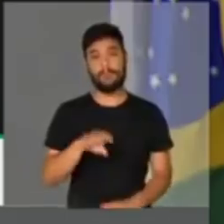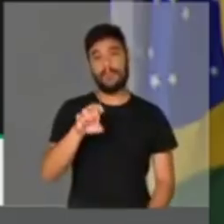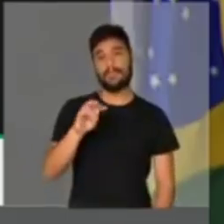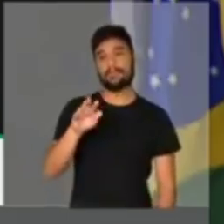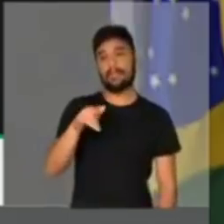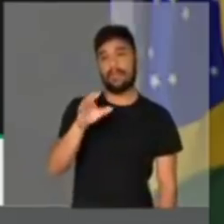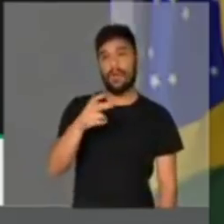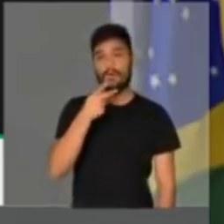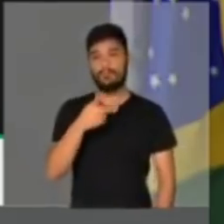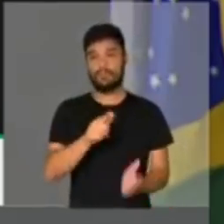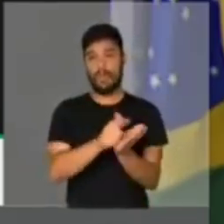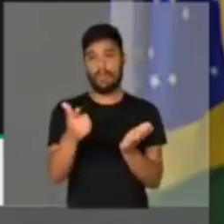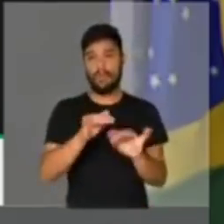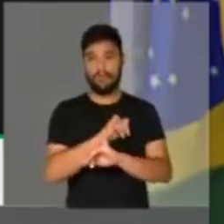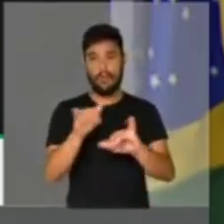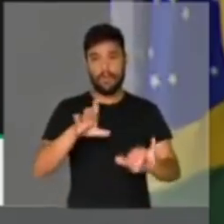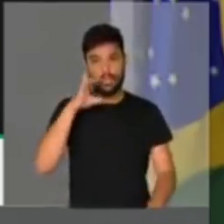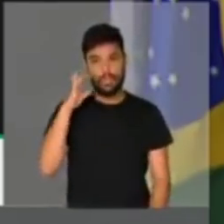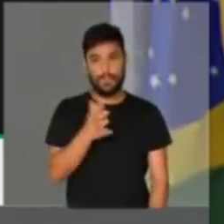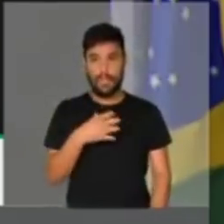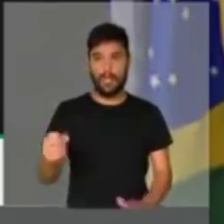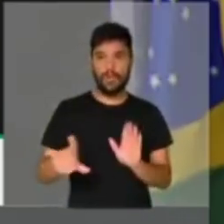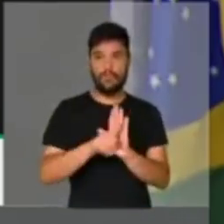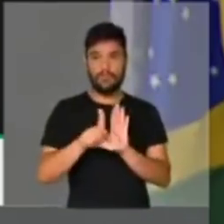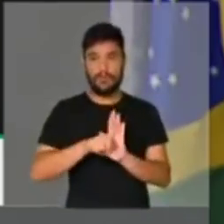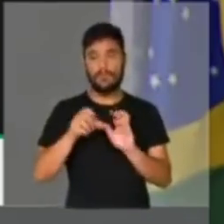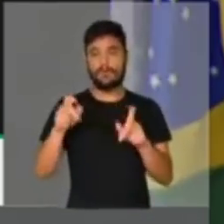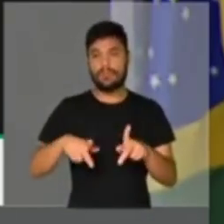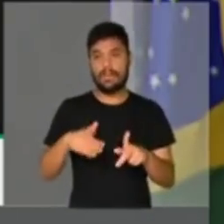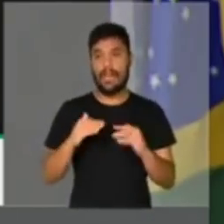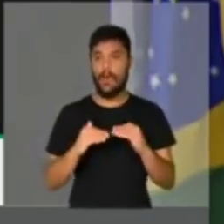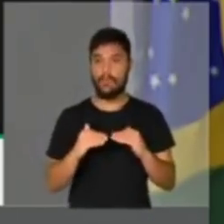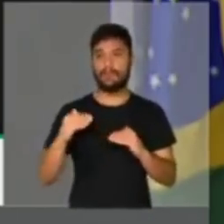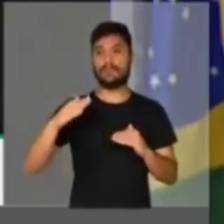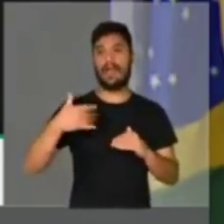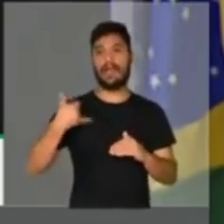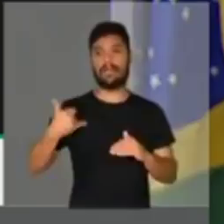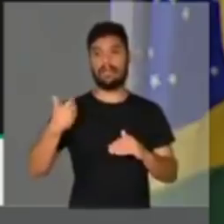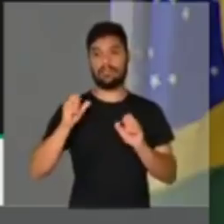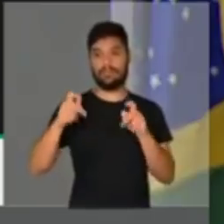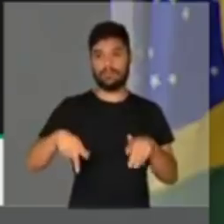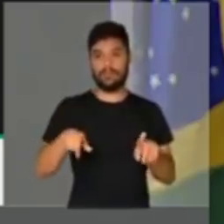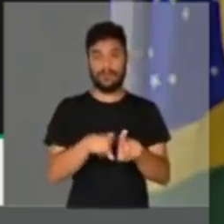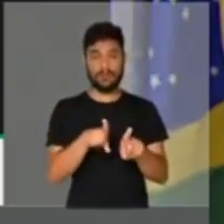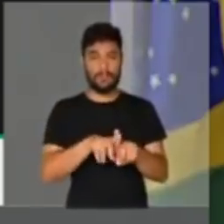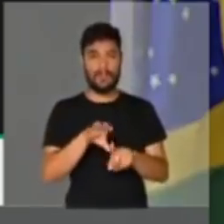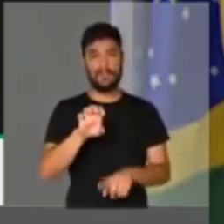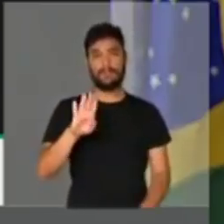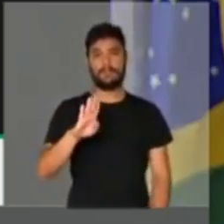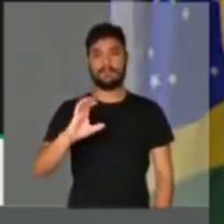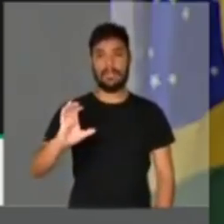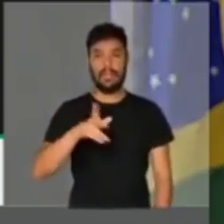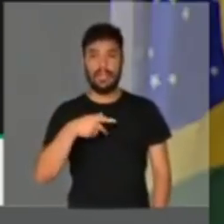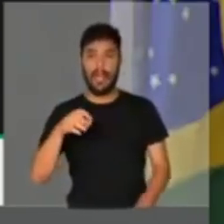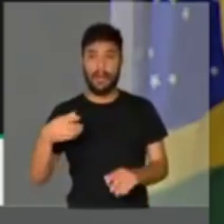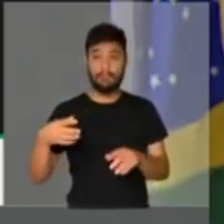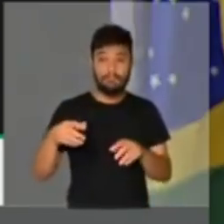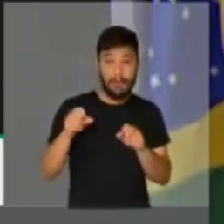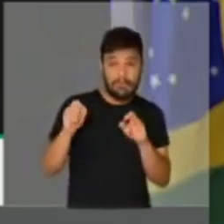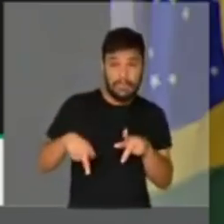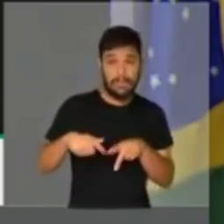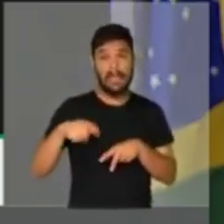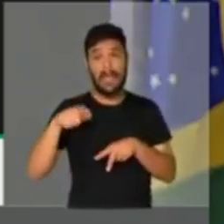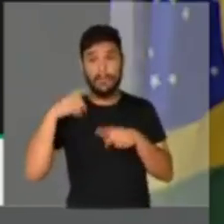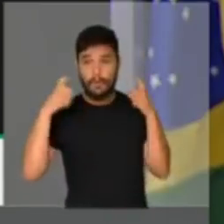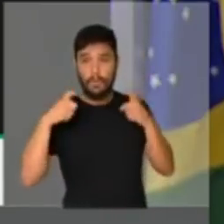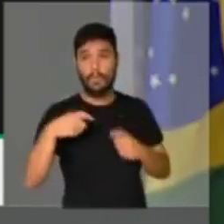Estadão, Dilma quer fazer reforma da Previdência e aumentar a idade média de aposentadoria. EBC, Dilma diz que Previdência é assunto que mais preocupa o